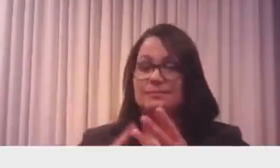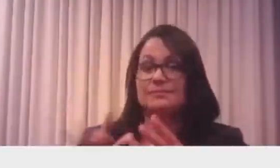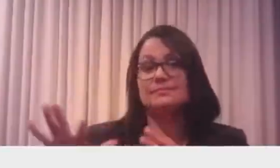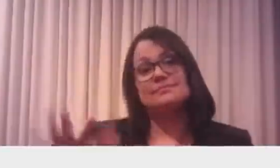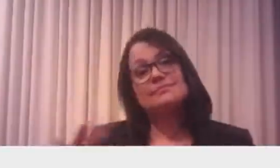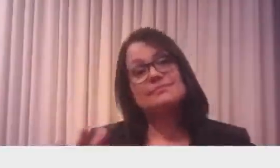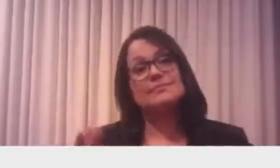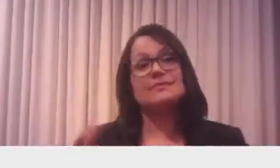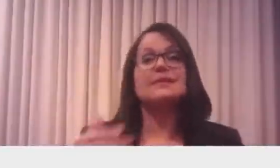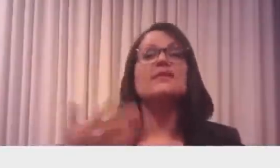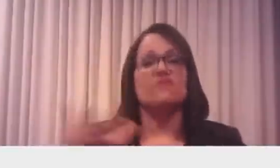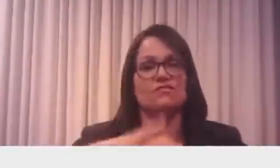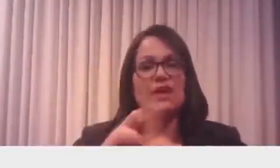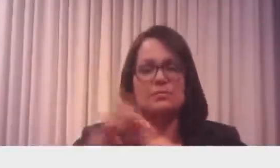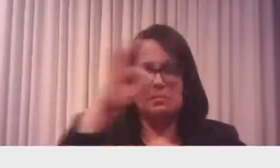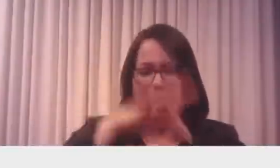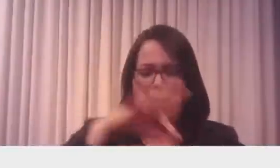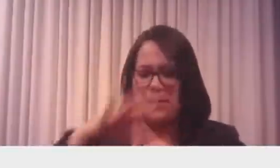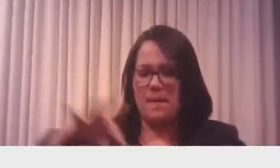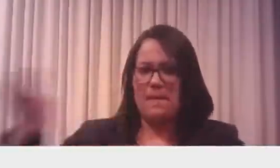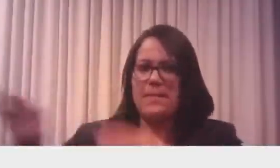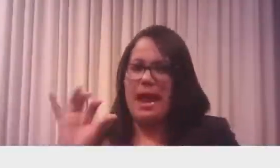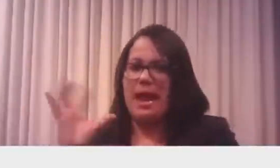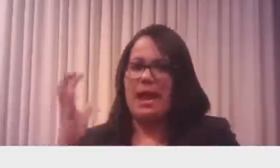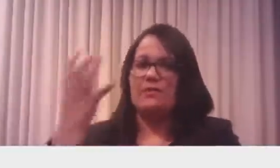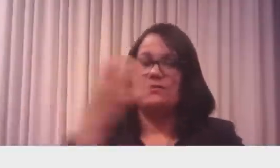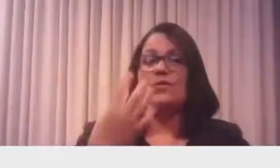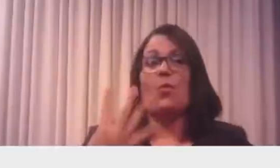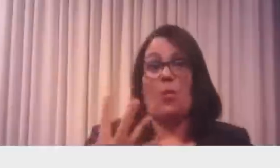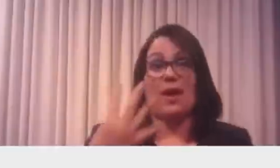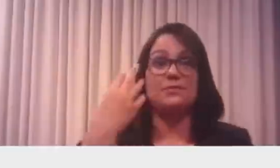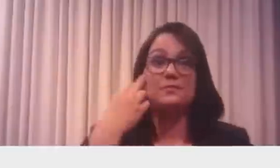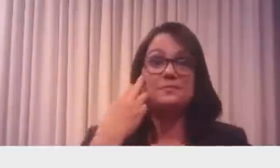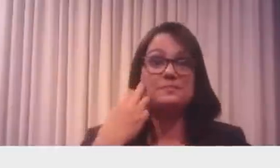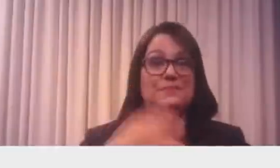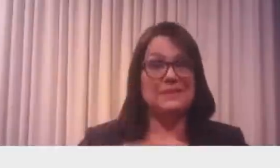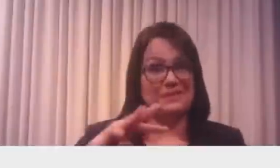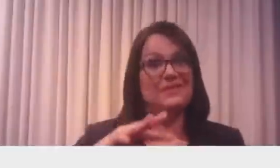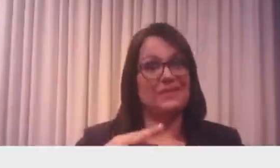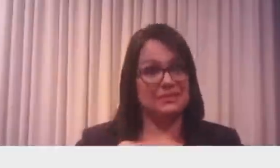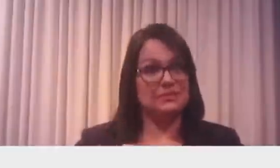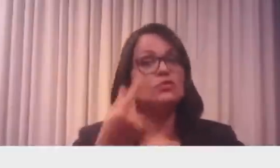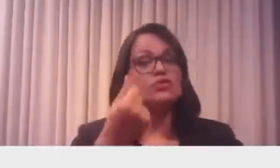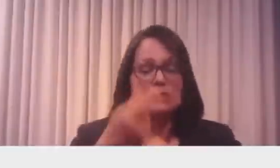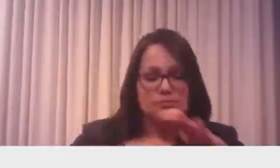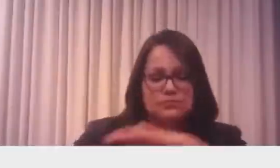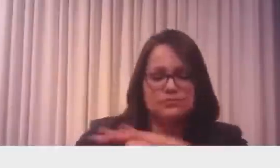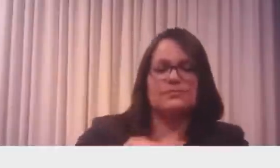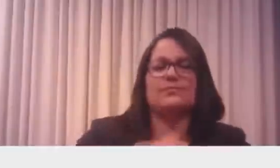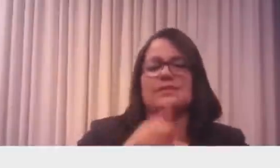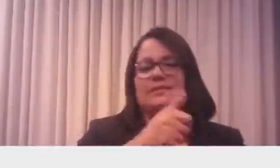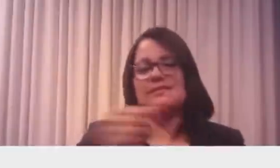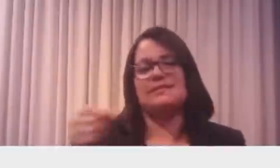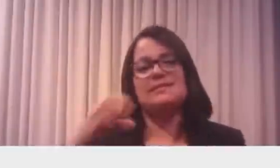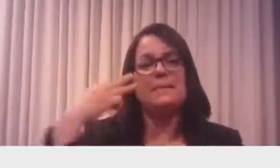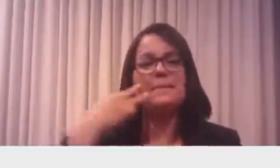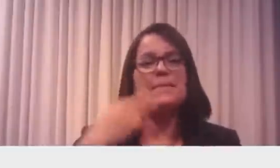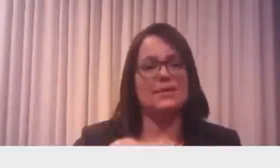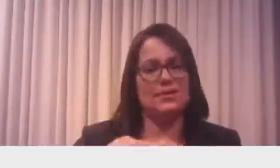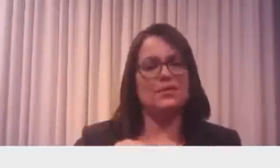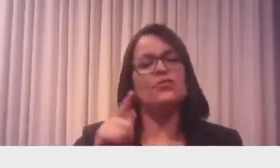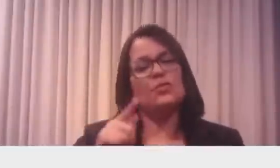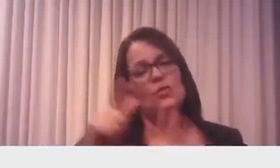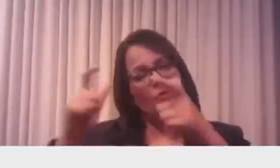4 milhões de árvores a serem plantadas, um investimento um pouco acima de 100 milhões de reais. Então, bacia do Urucuia,